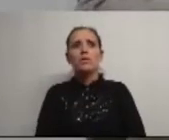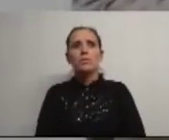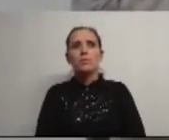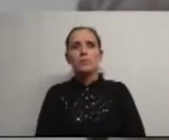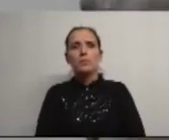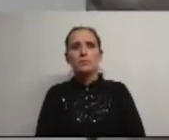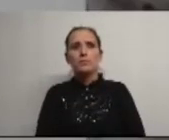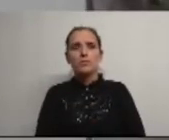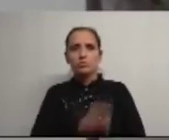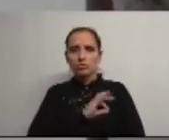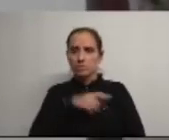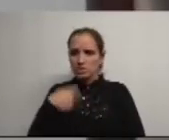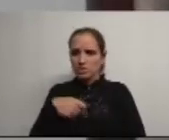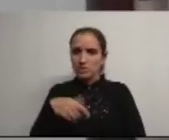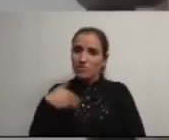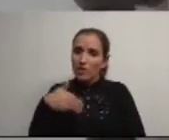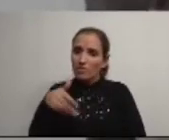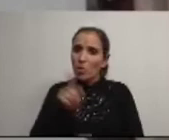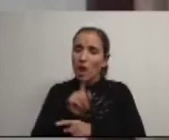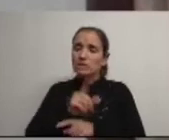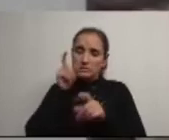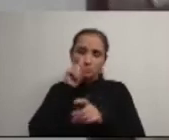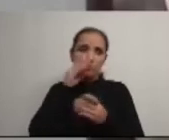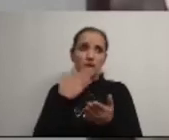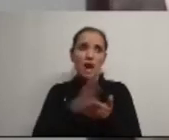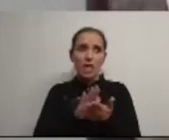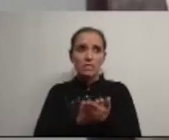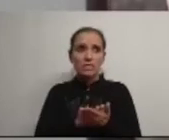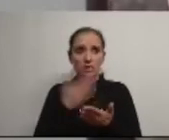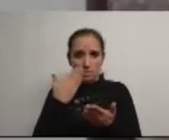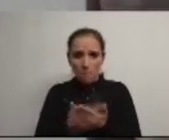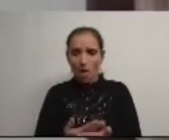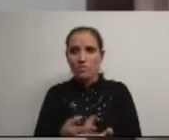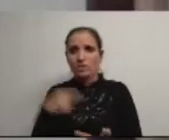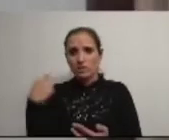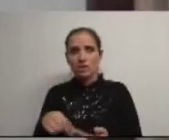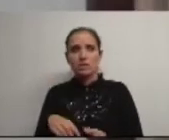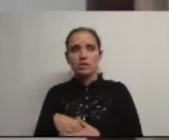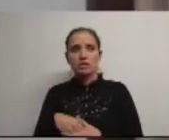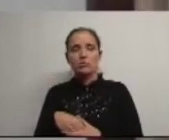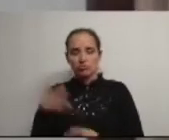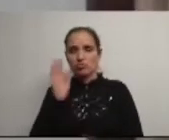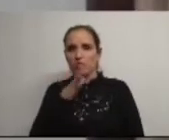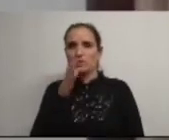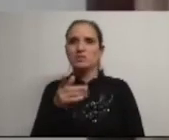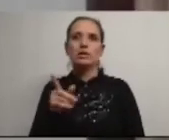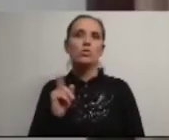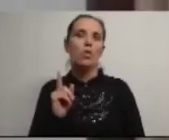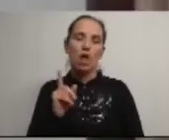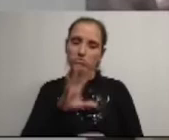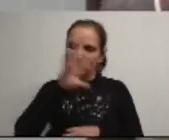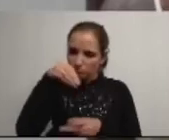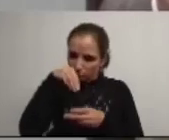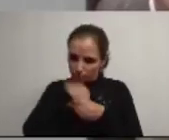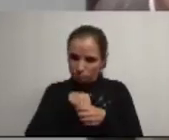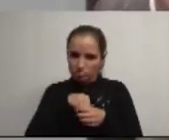e o Sr. Presidente da Câmara vai ter que assegurar e vai ter que nos responder eu penso que ele já o disse não está nos seus